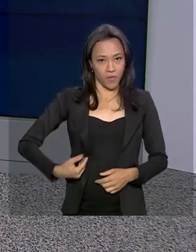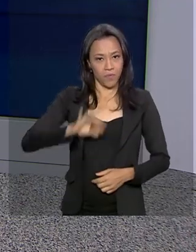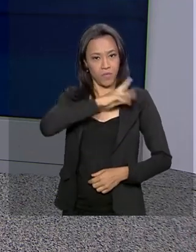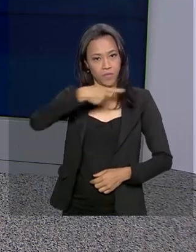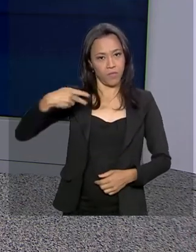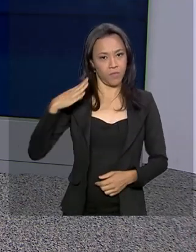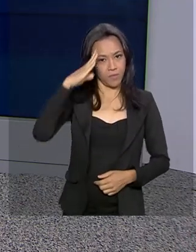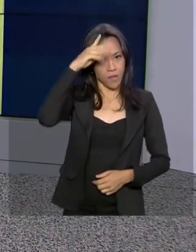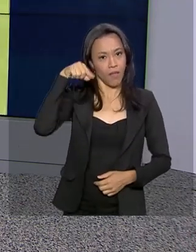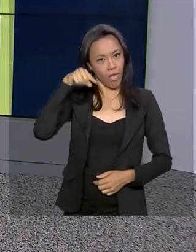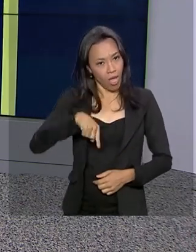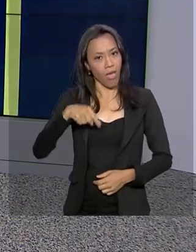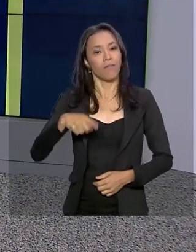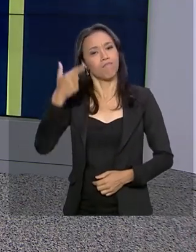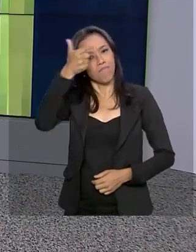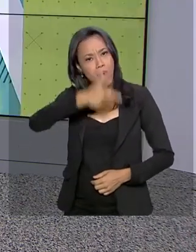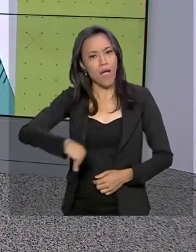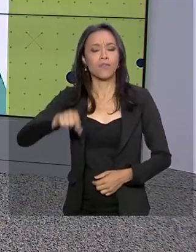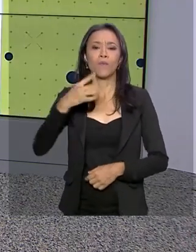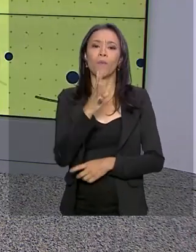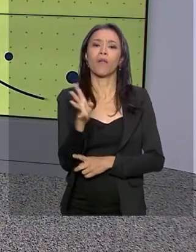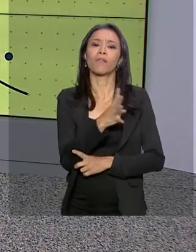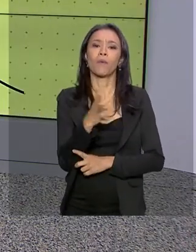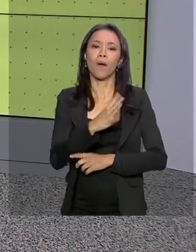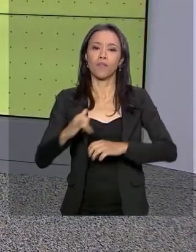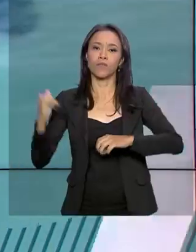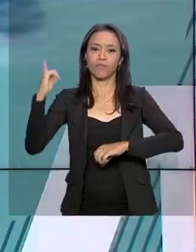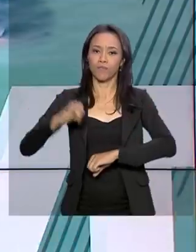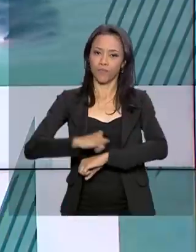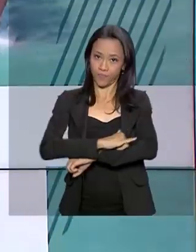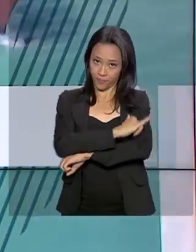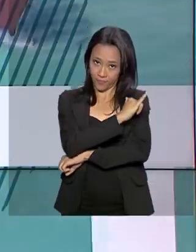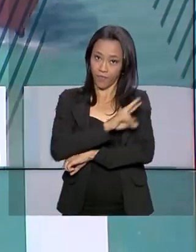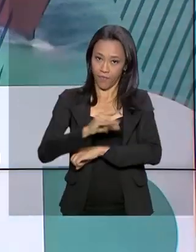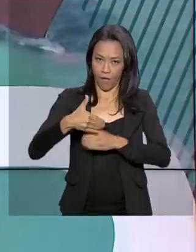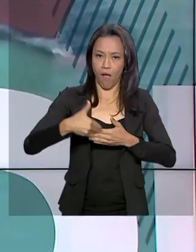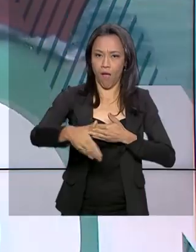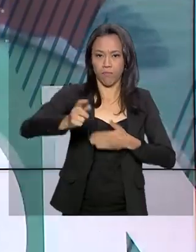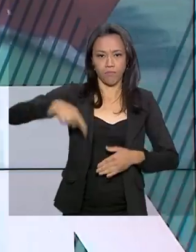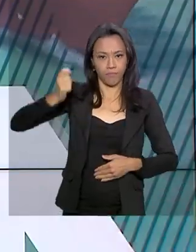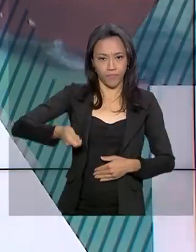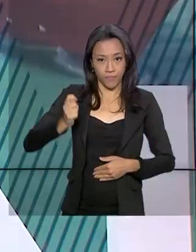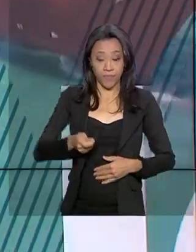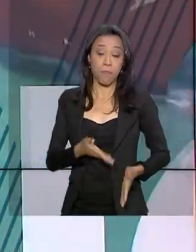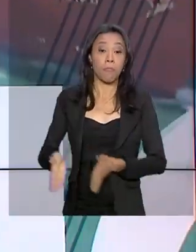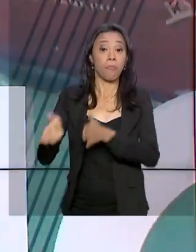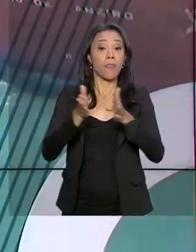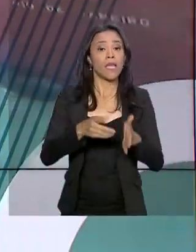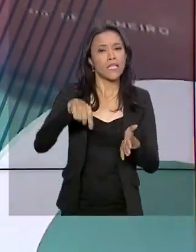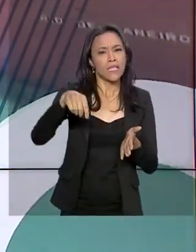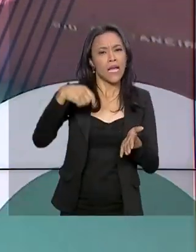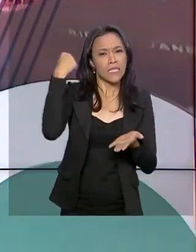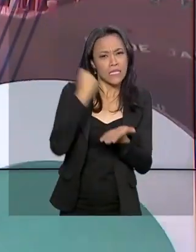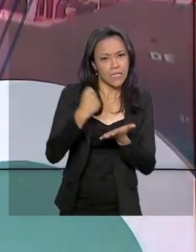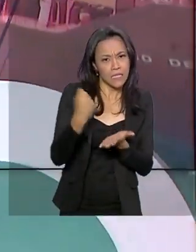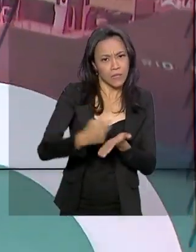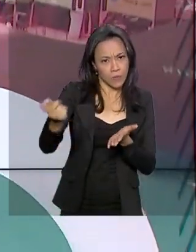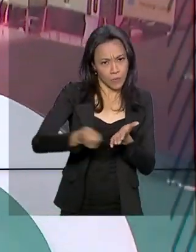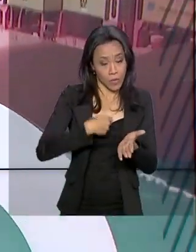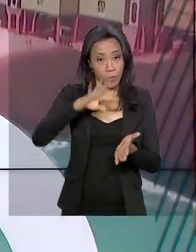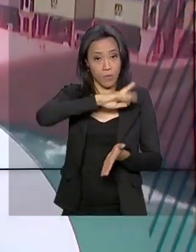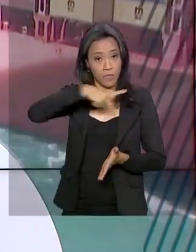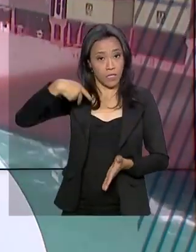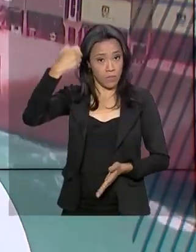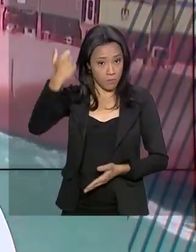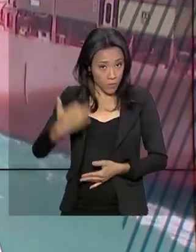União pretende conceder ainda mais 44 aeroportos. Durante a assinatura dos contratos, o presidente destacou que o governo